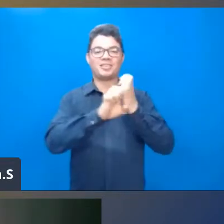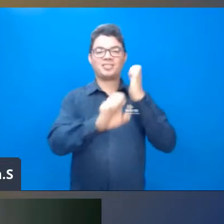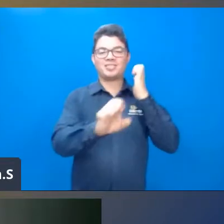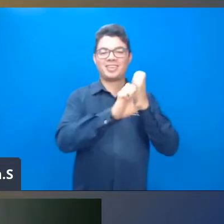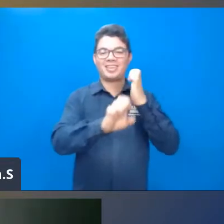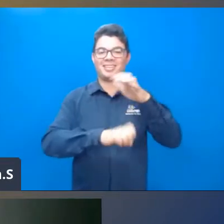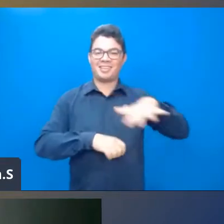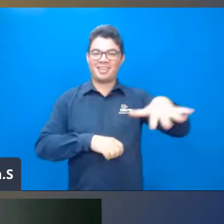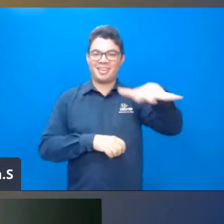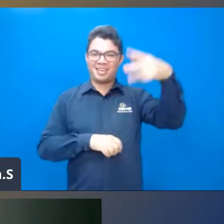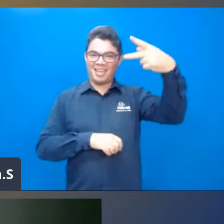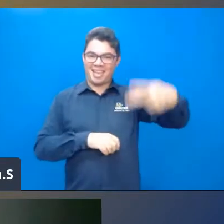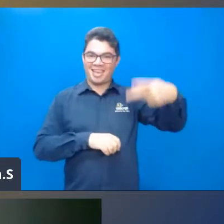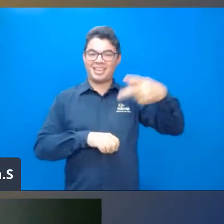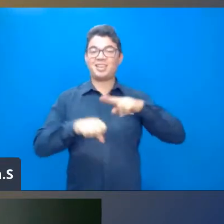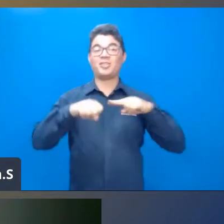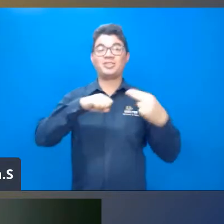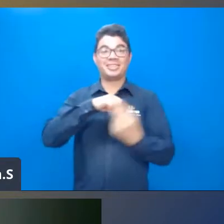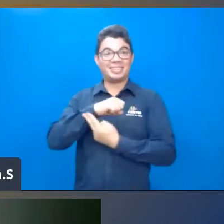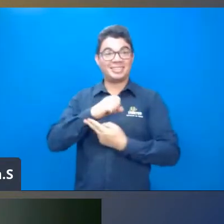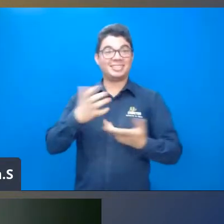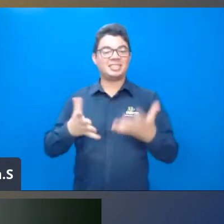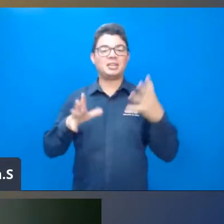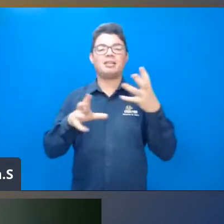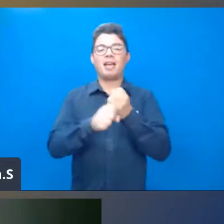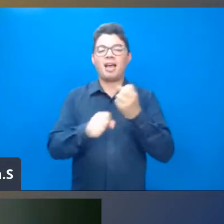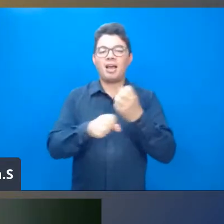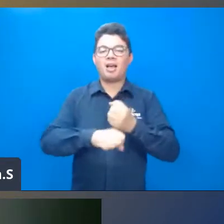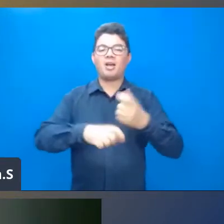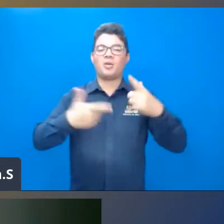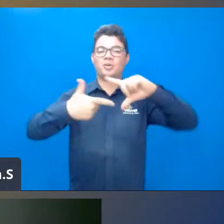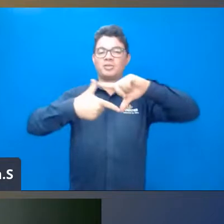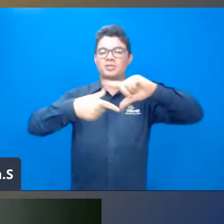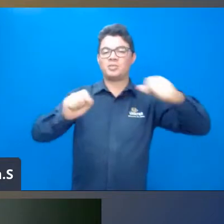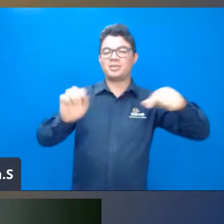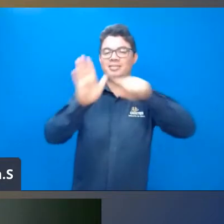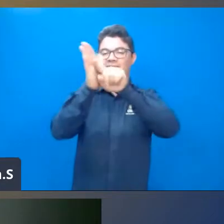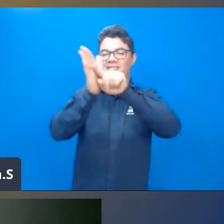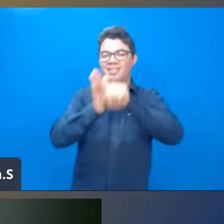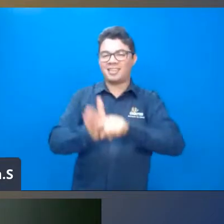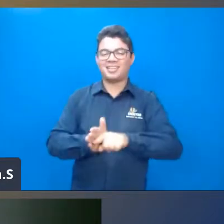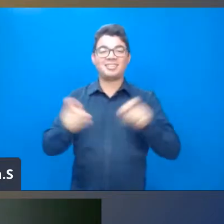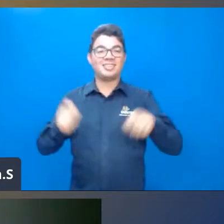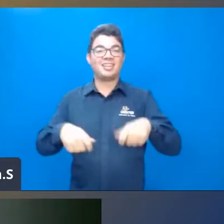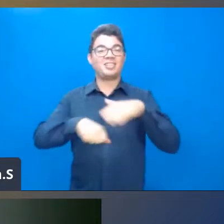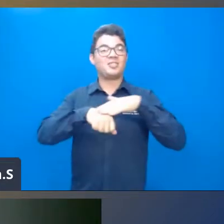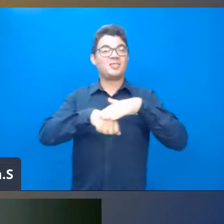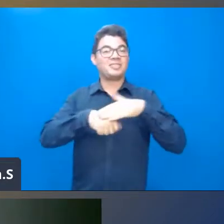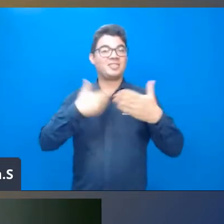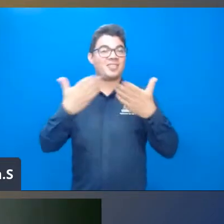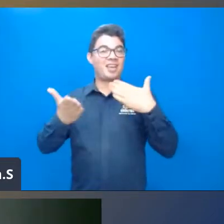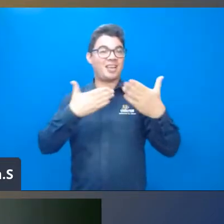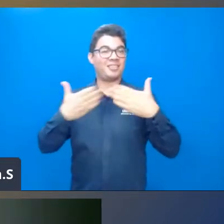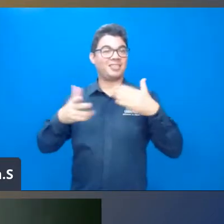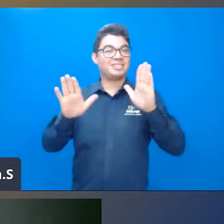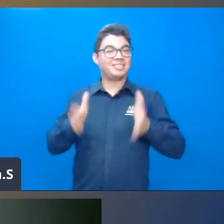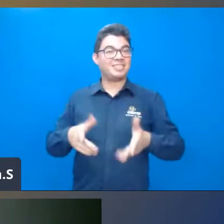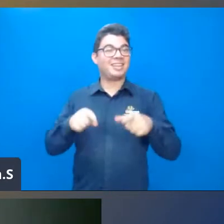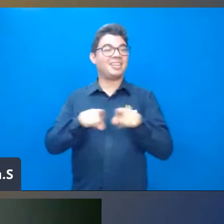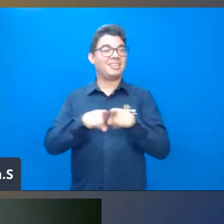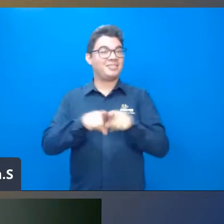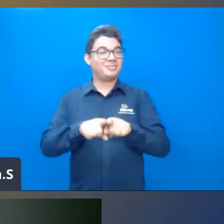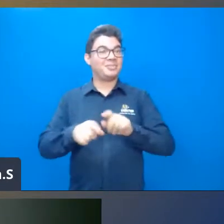cálculo, geometria analítica. Eu estava conversando rapidamente com o professor Zanardini, né?